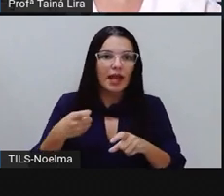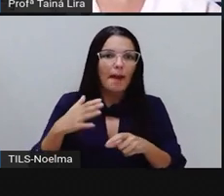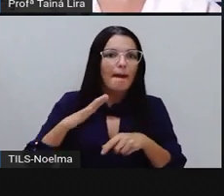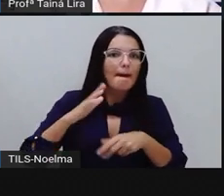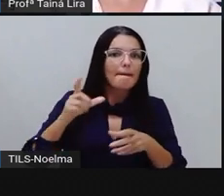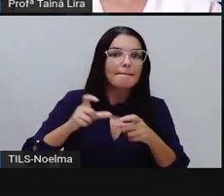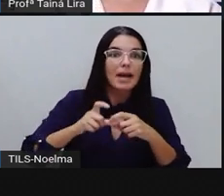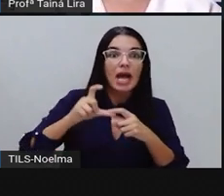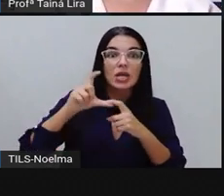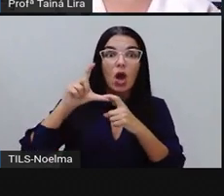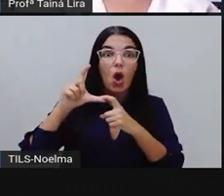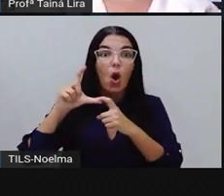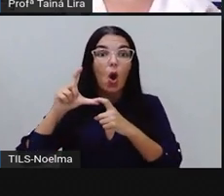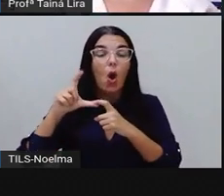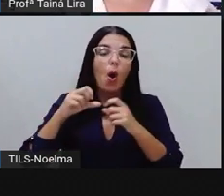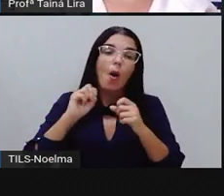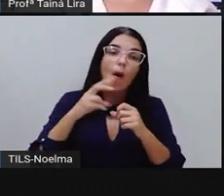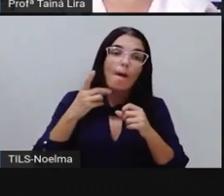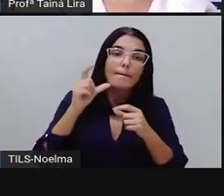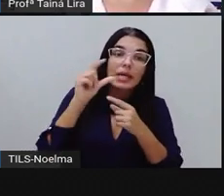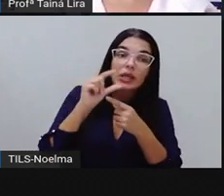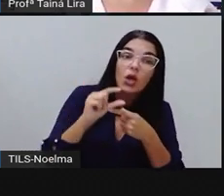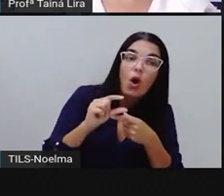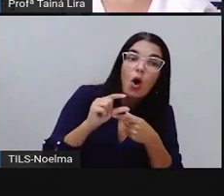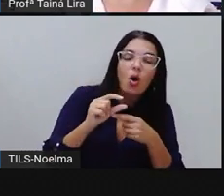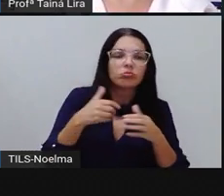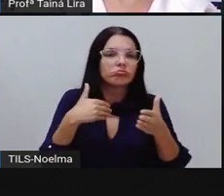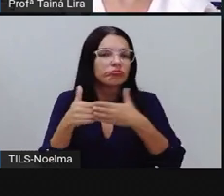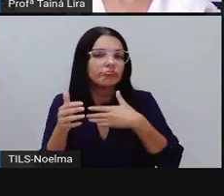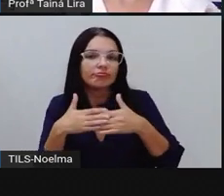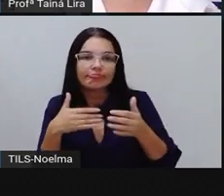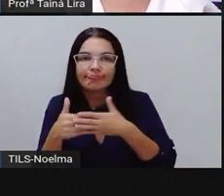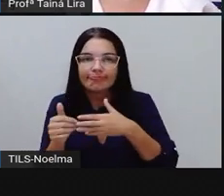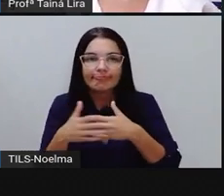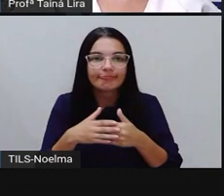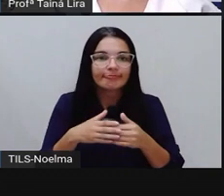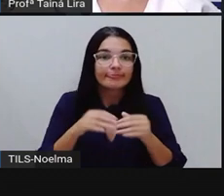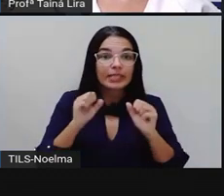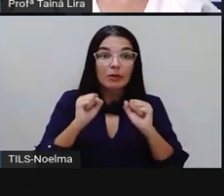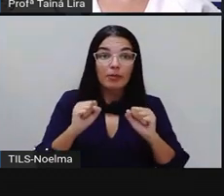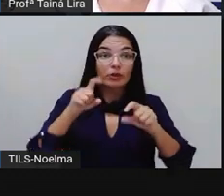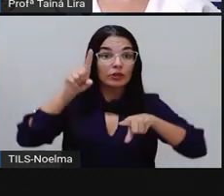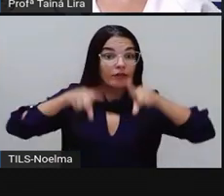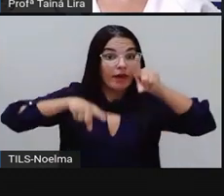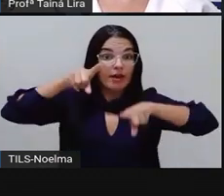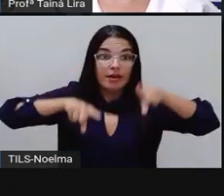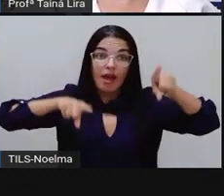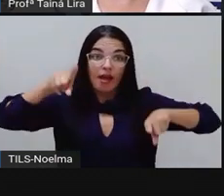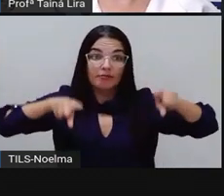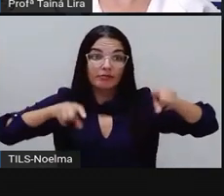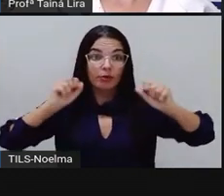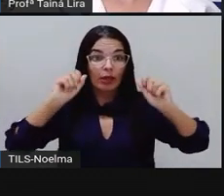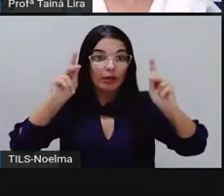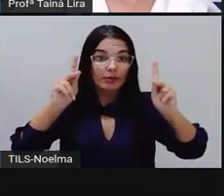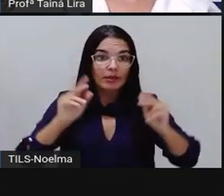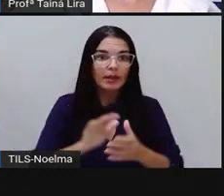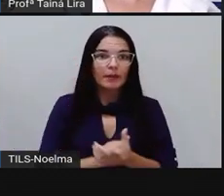maiores, xícaras que podem ser menores, tá bom? Então, pode variar aí, tá certo?